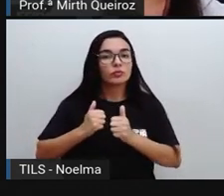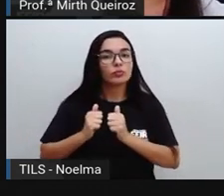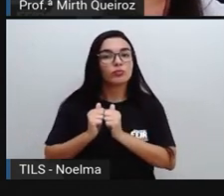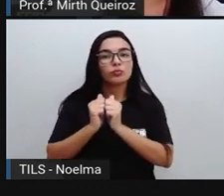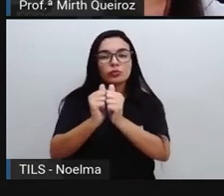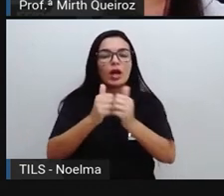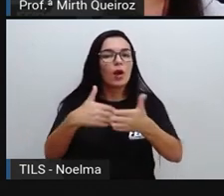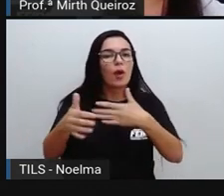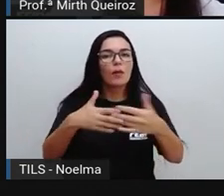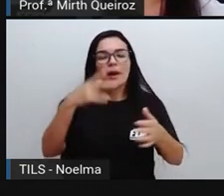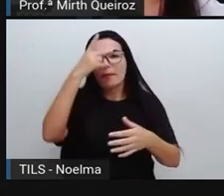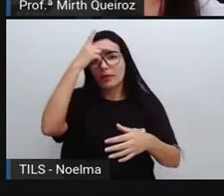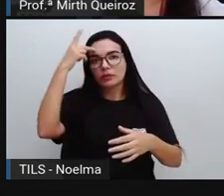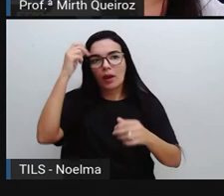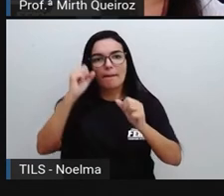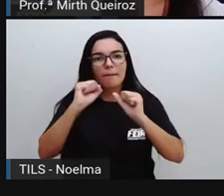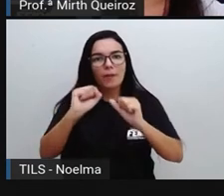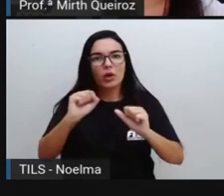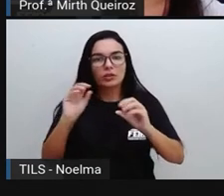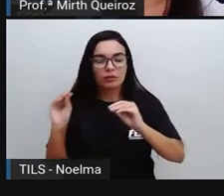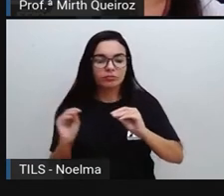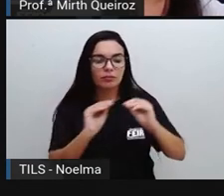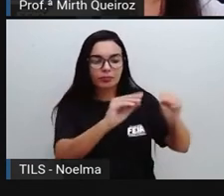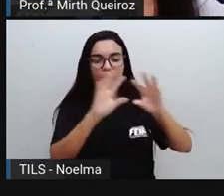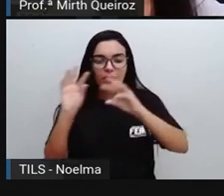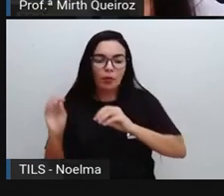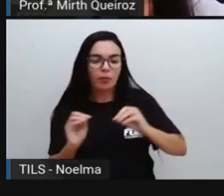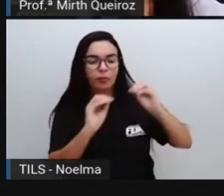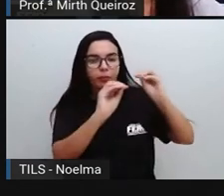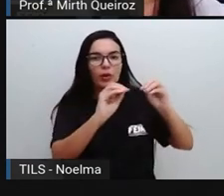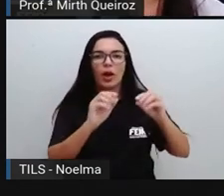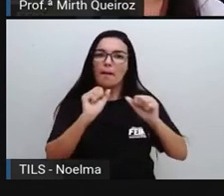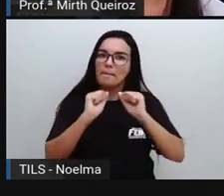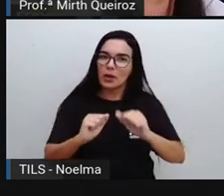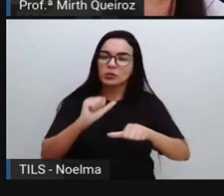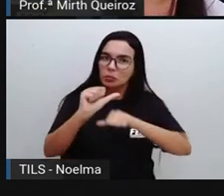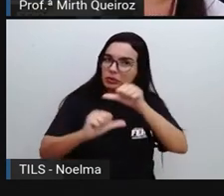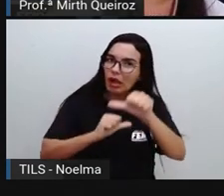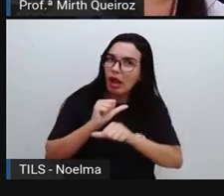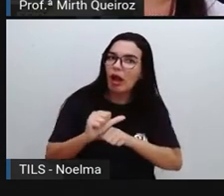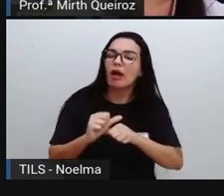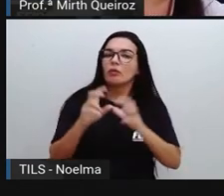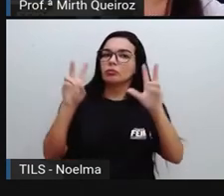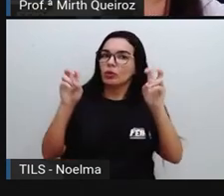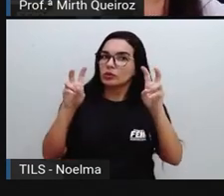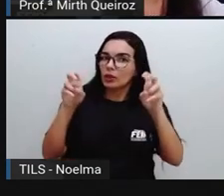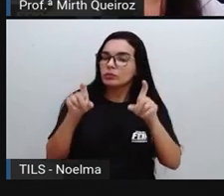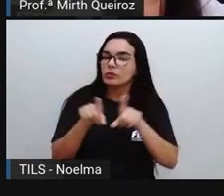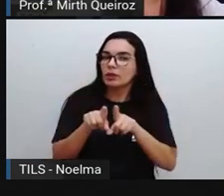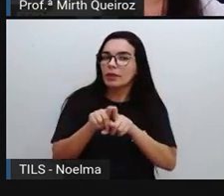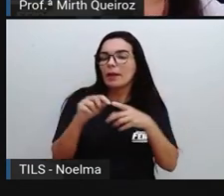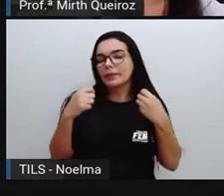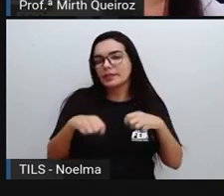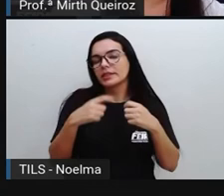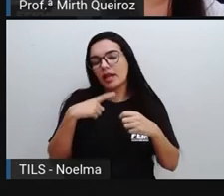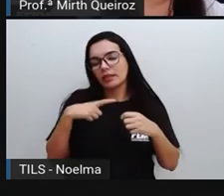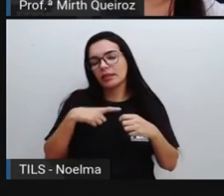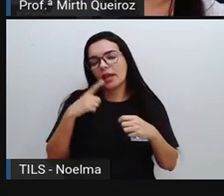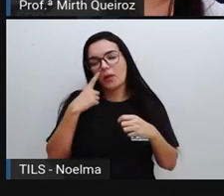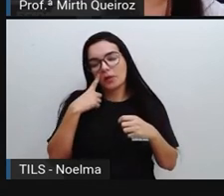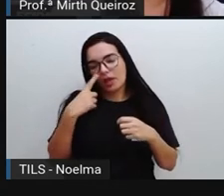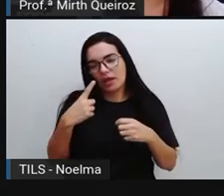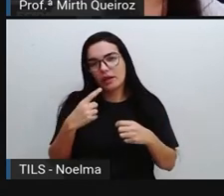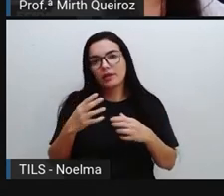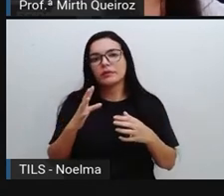seja, qualquer pessoa pode editar, pode fornecer o conteúdo, pode modificar um verbete, tornando o texto mais